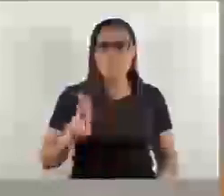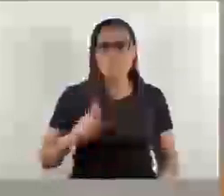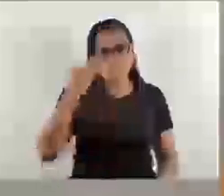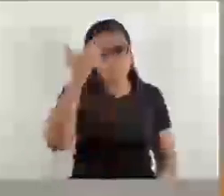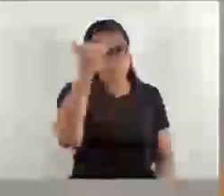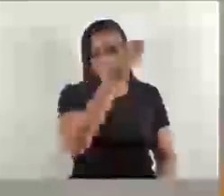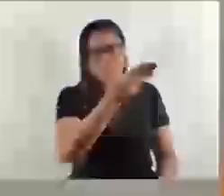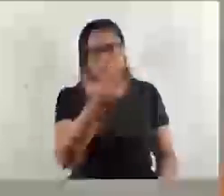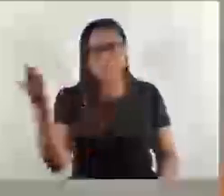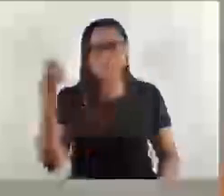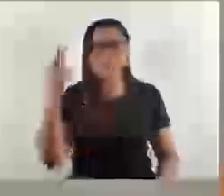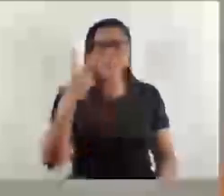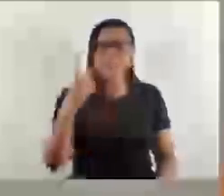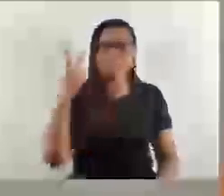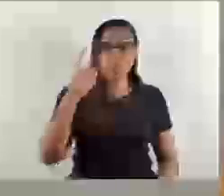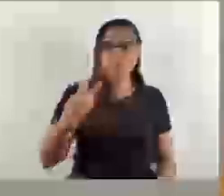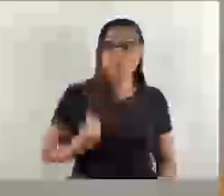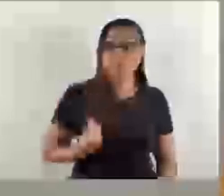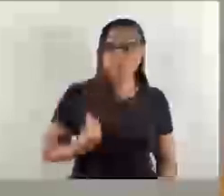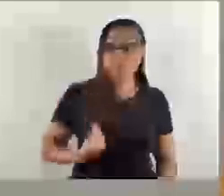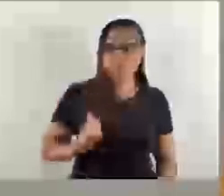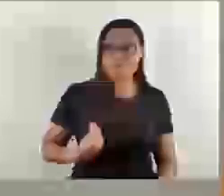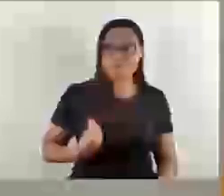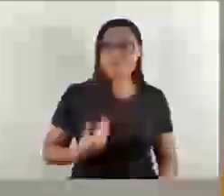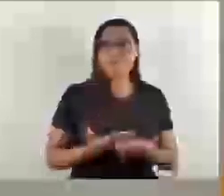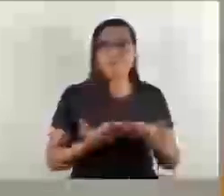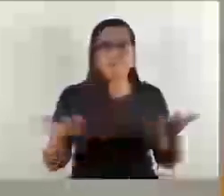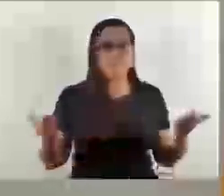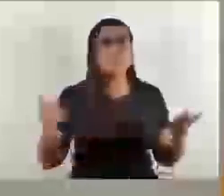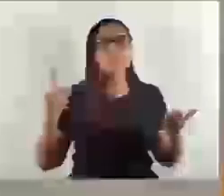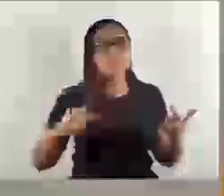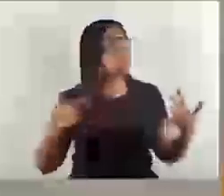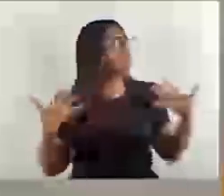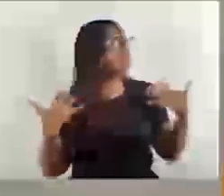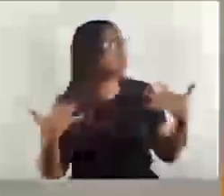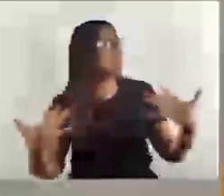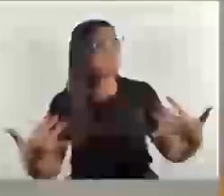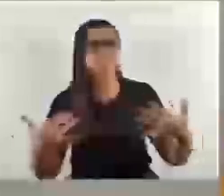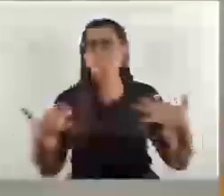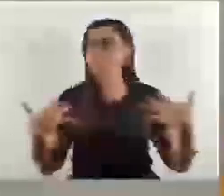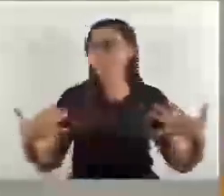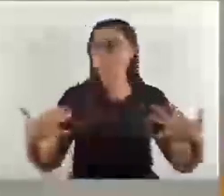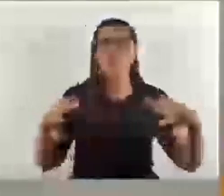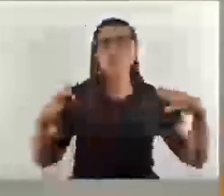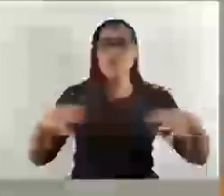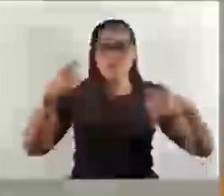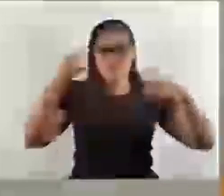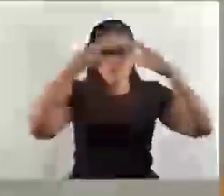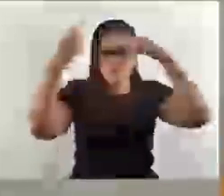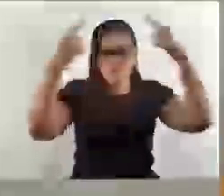vereadores que tiveram presente também, que teve um grande público aqui, colocaram todas as suas ideias também.